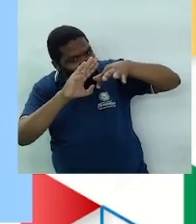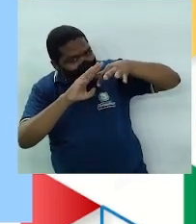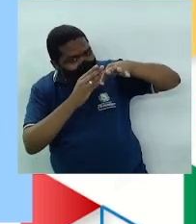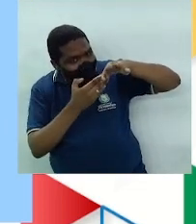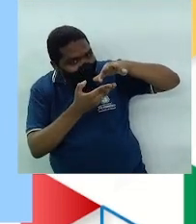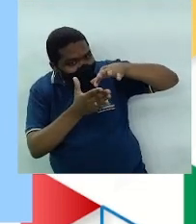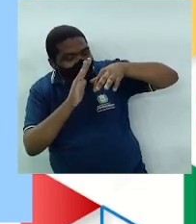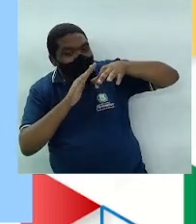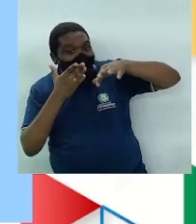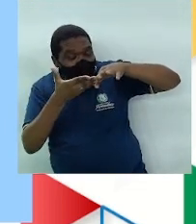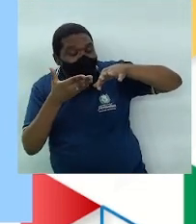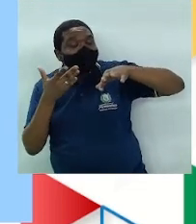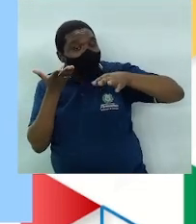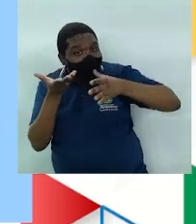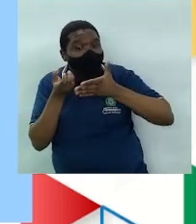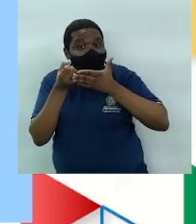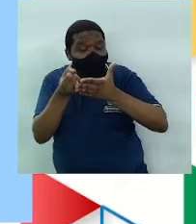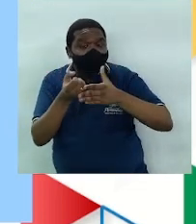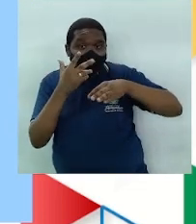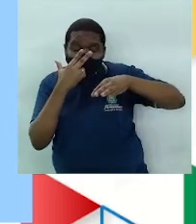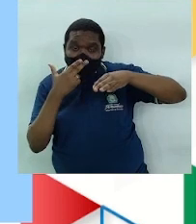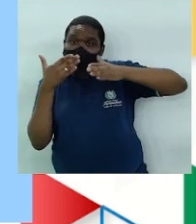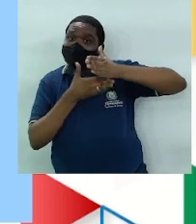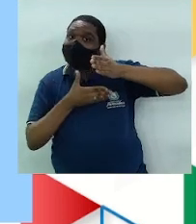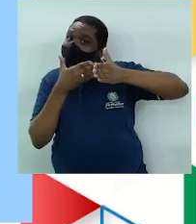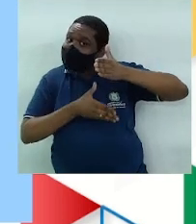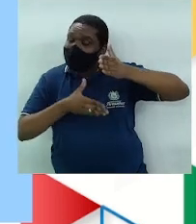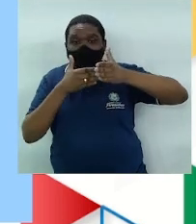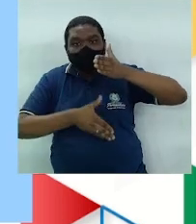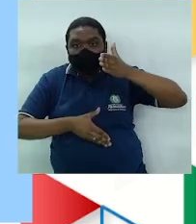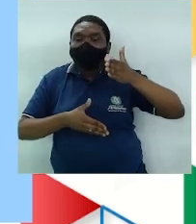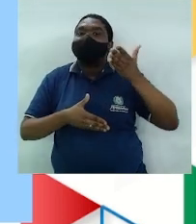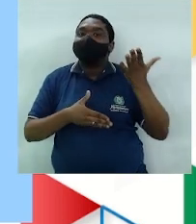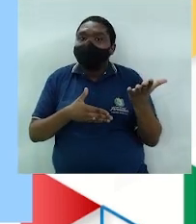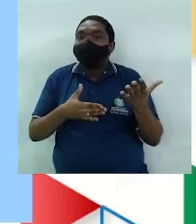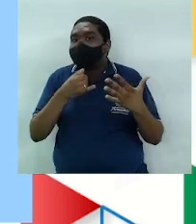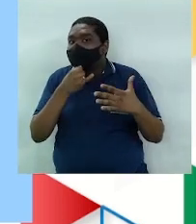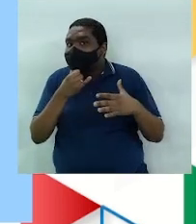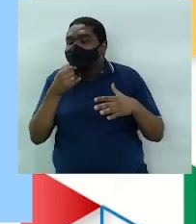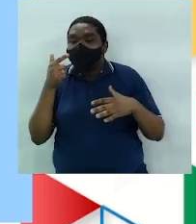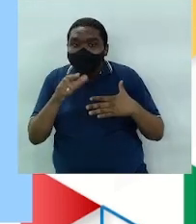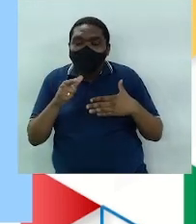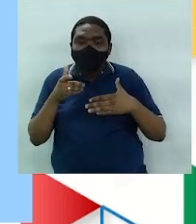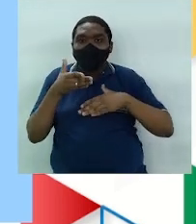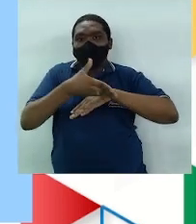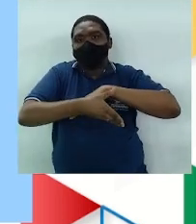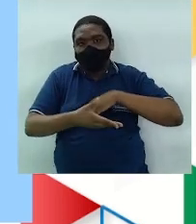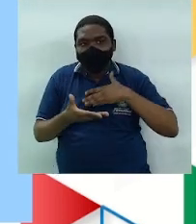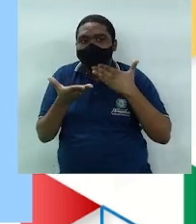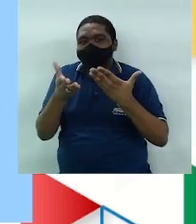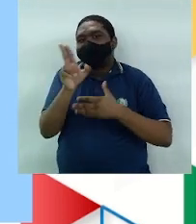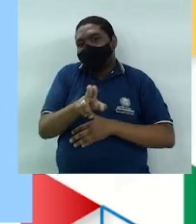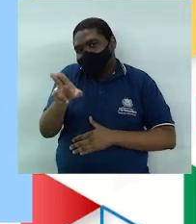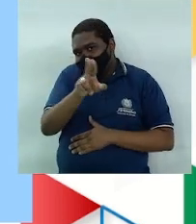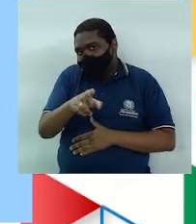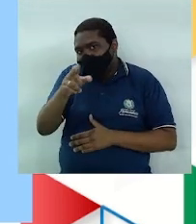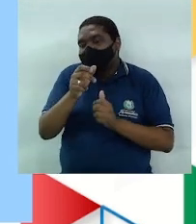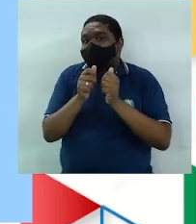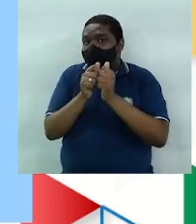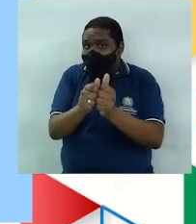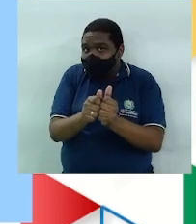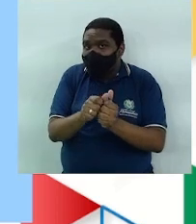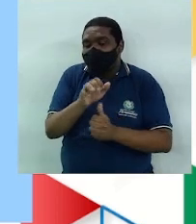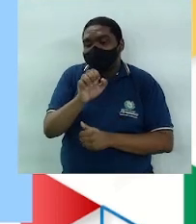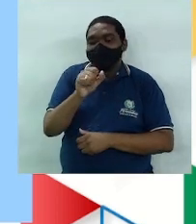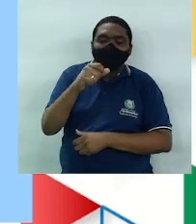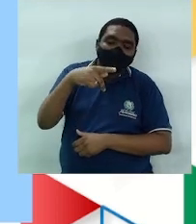útero. Este método forma uma barreira impedindo que os espermatozoides entrem no útero. Deve ser utilizado em conjunto com o